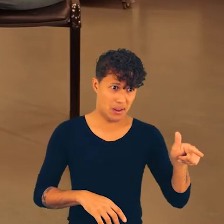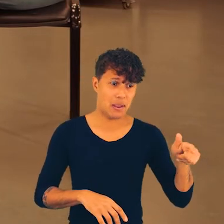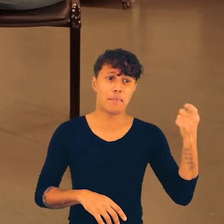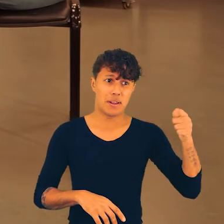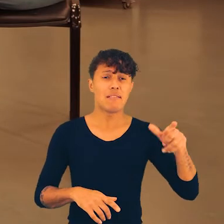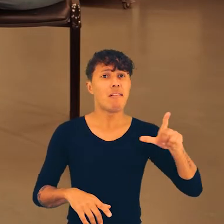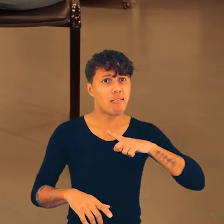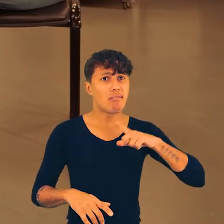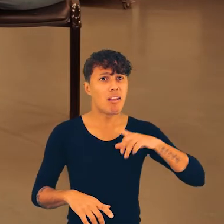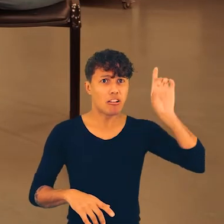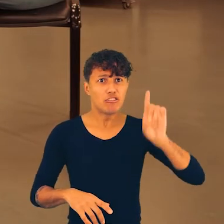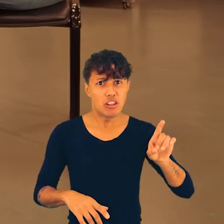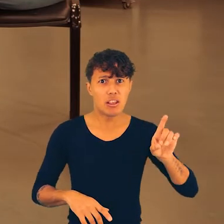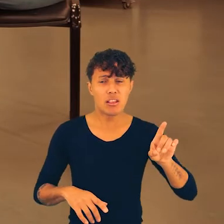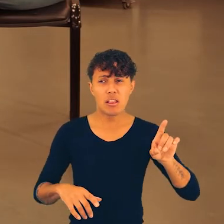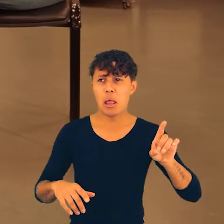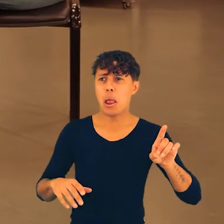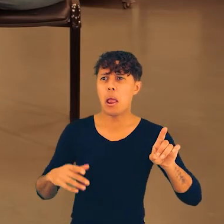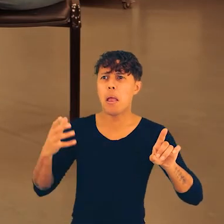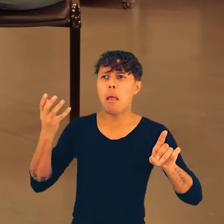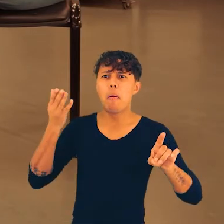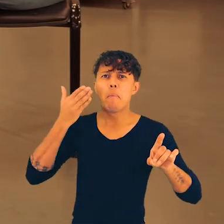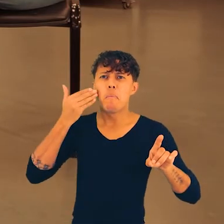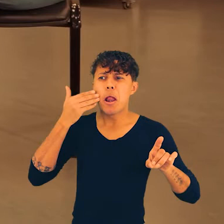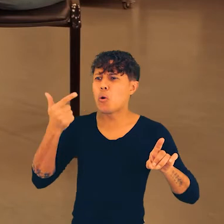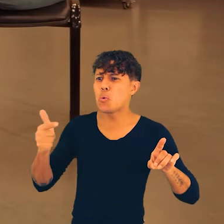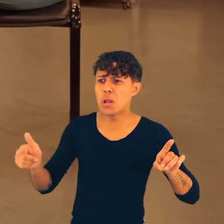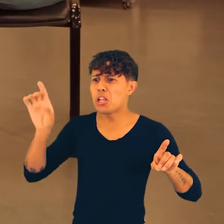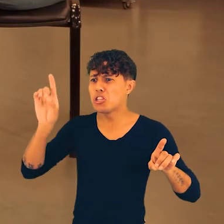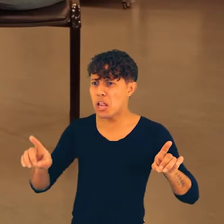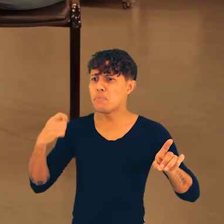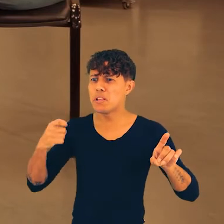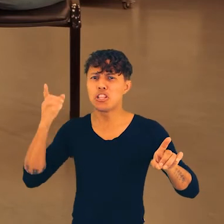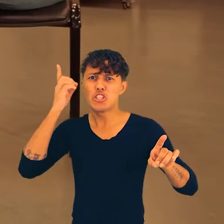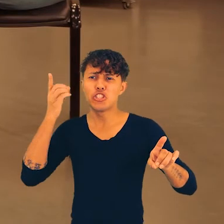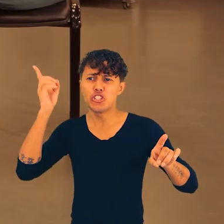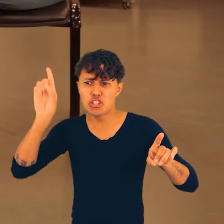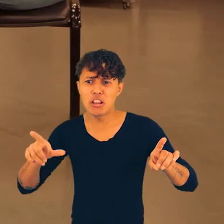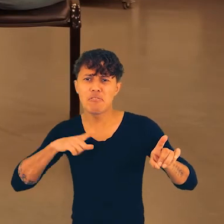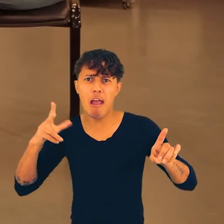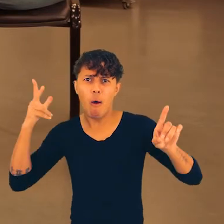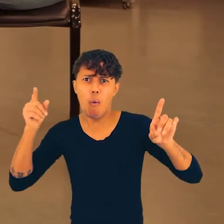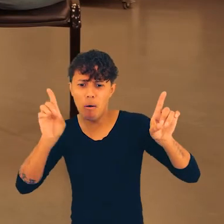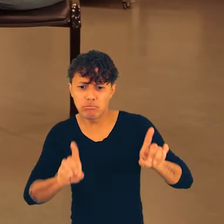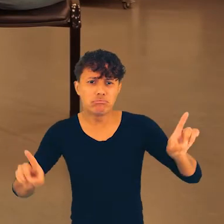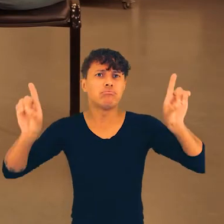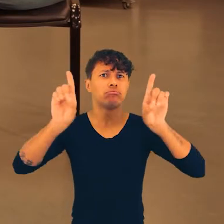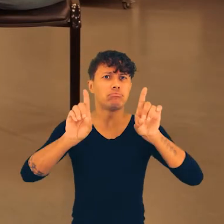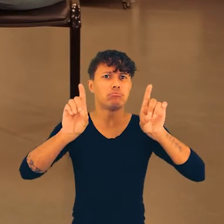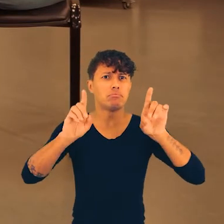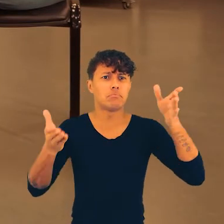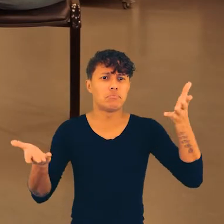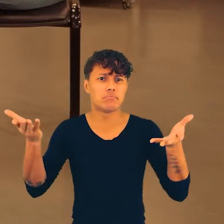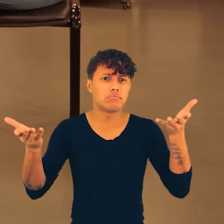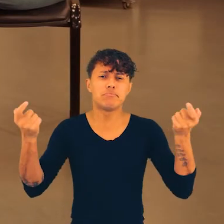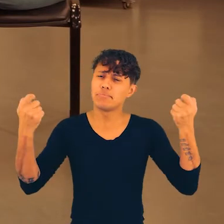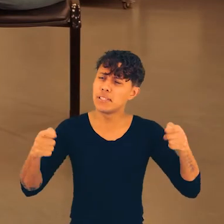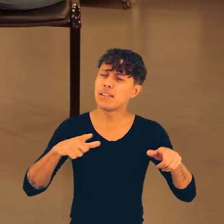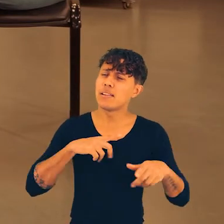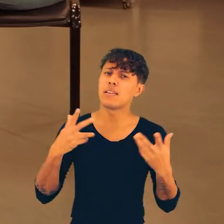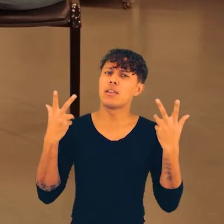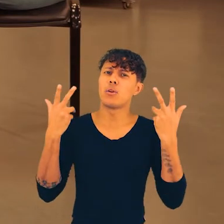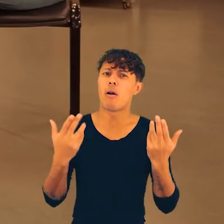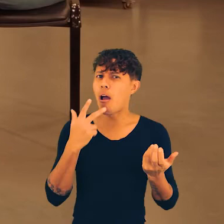preto não tem, ele deveria ter, e se algum branco também não tem, também deveria ter, Então, tipo,